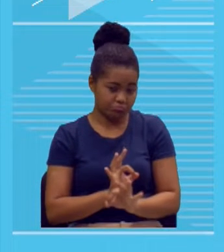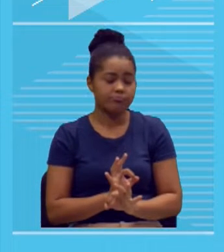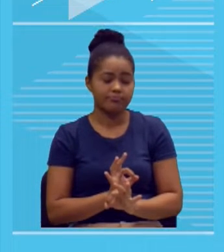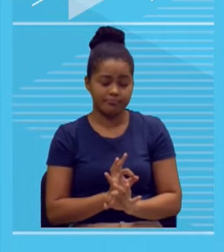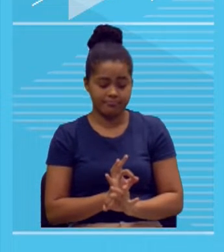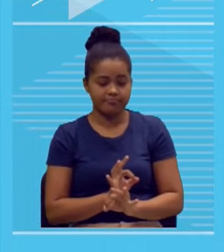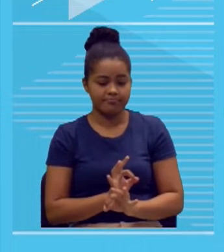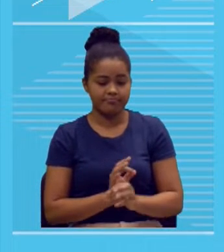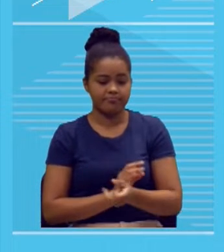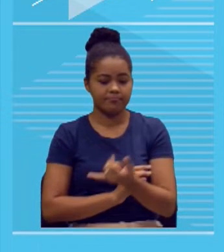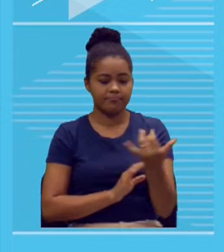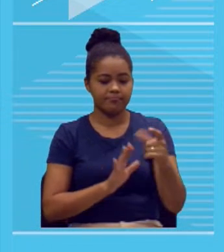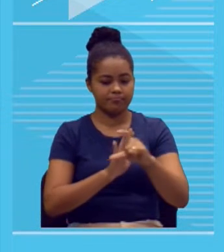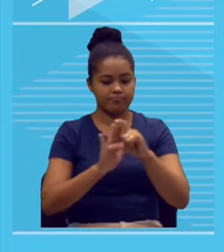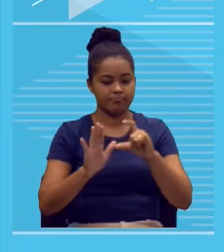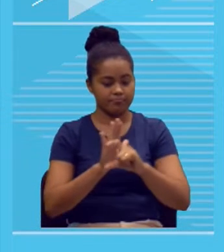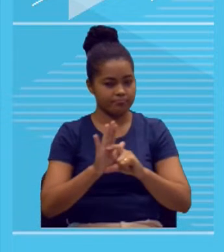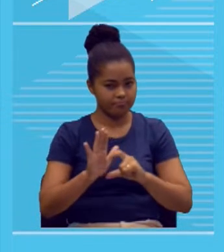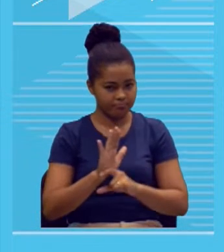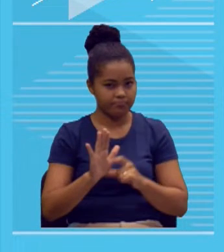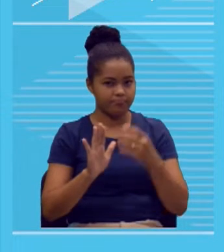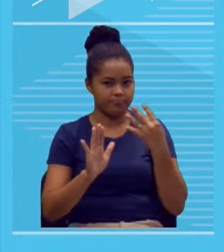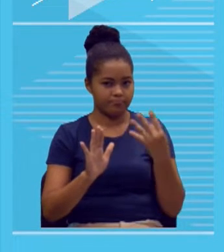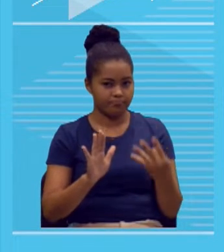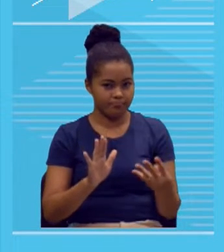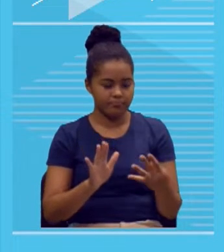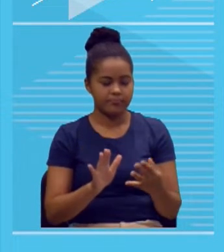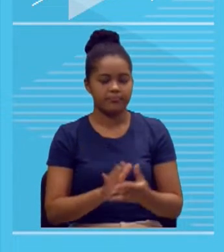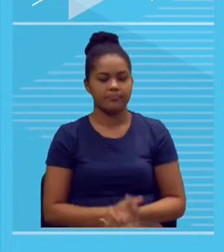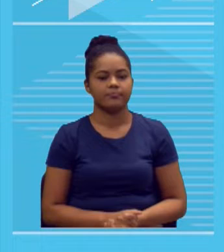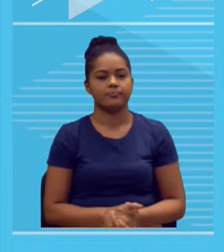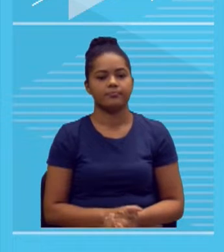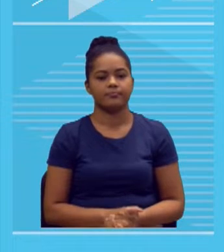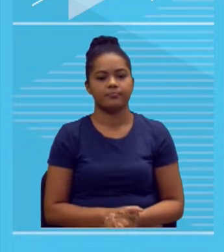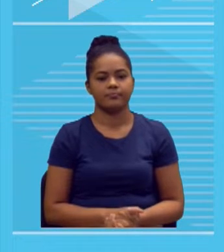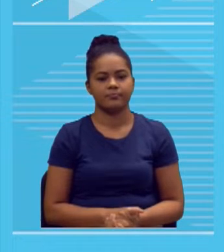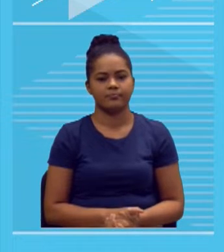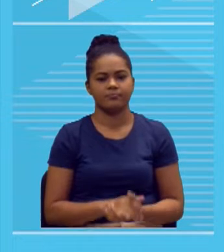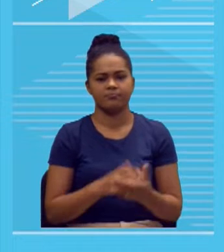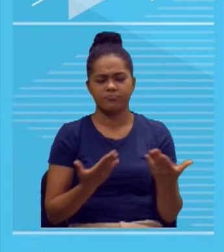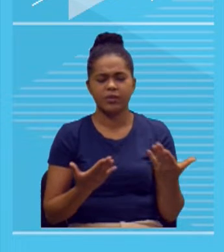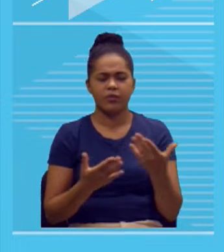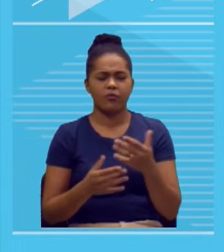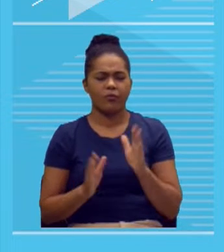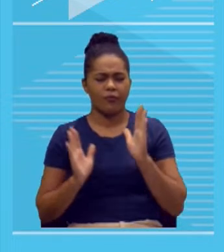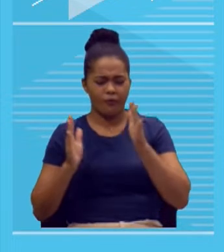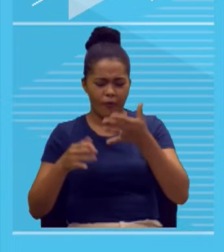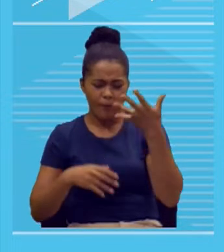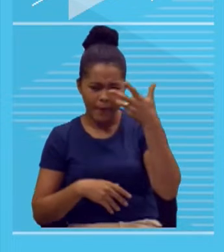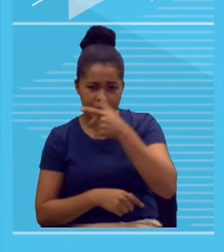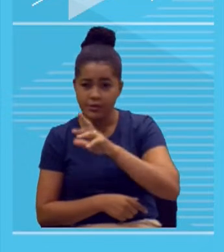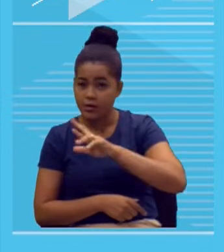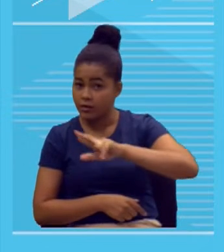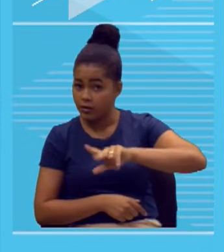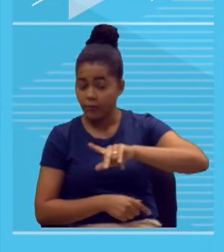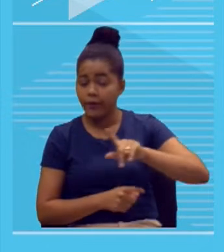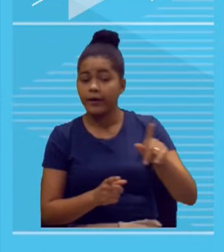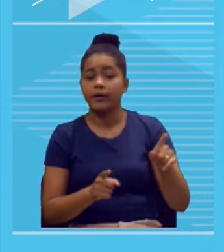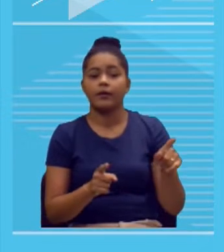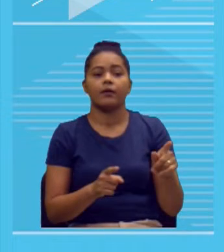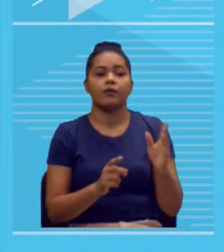em quatro parágrafos, e evidentemente, muito mais do que estética, o vai importar é a sua capacidade de argumentação, né?